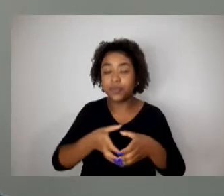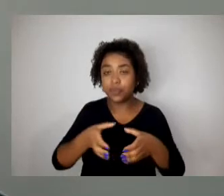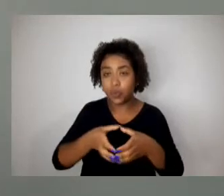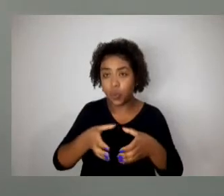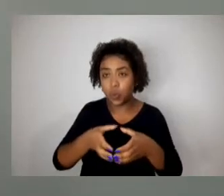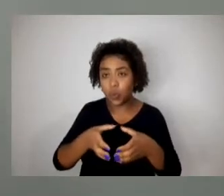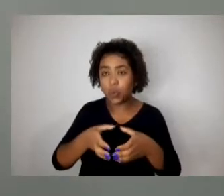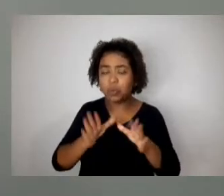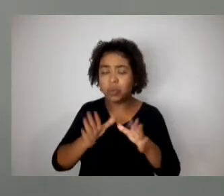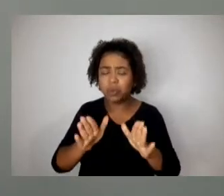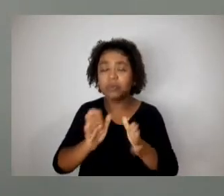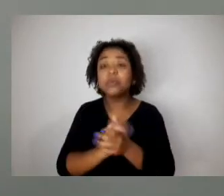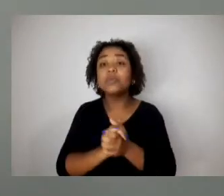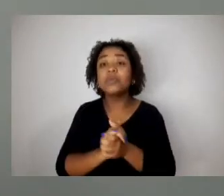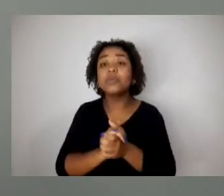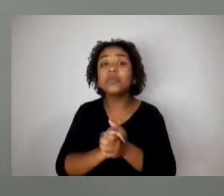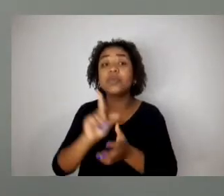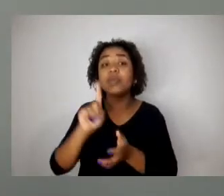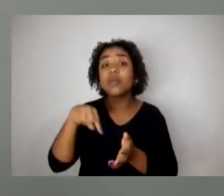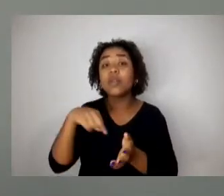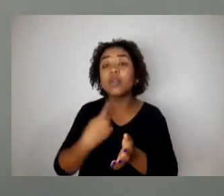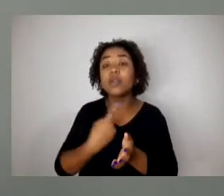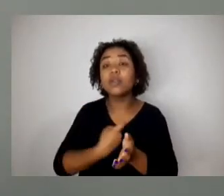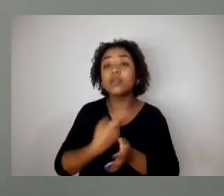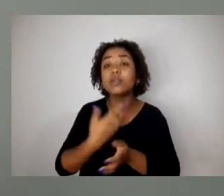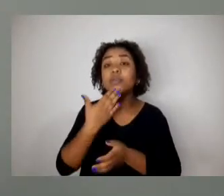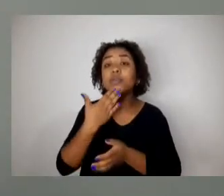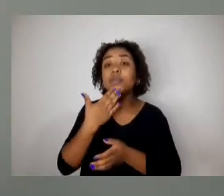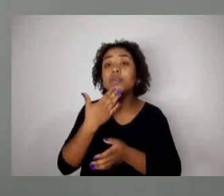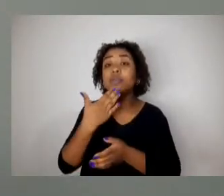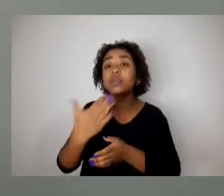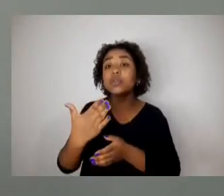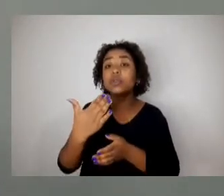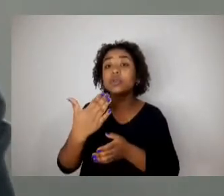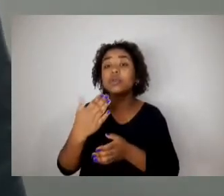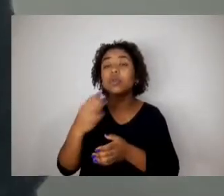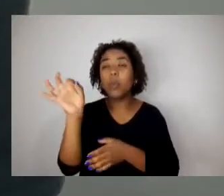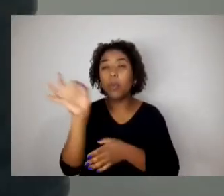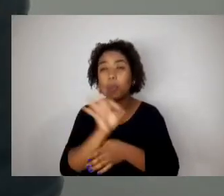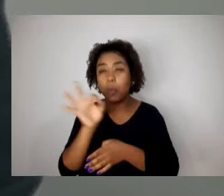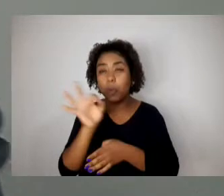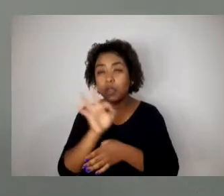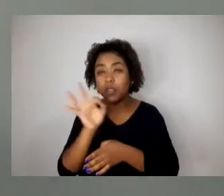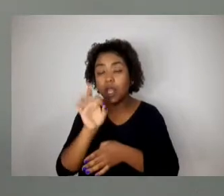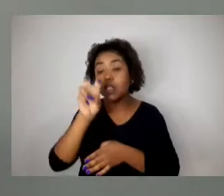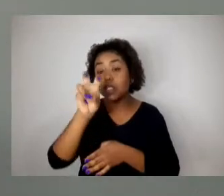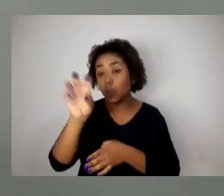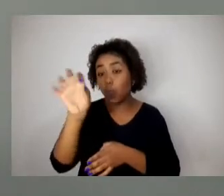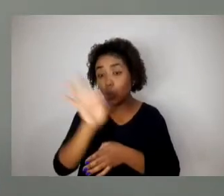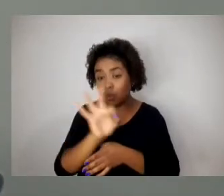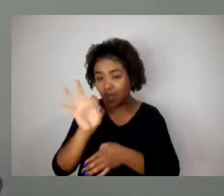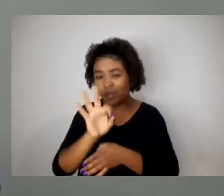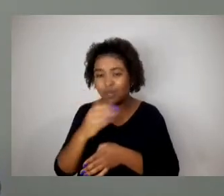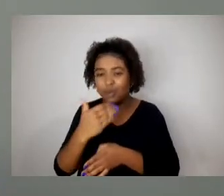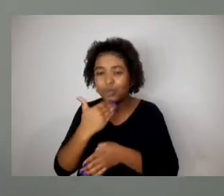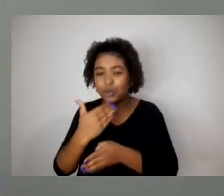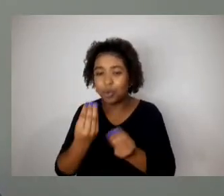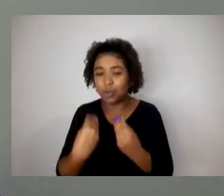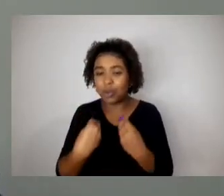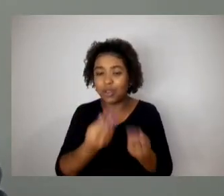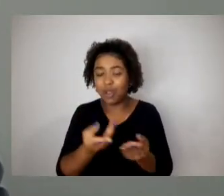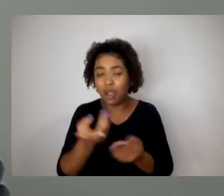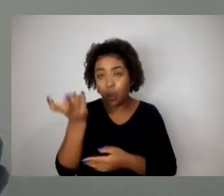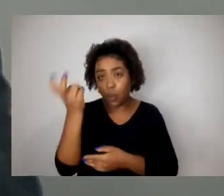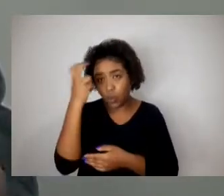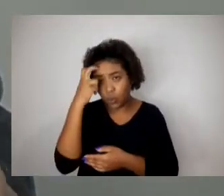a gente solicitou que fosse dada uma porcentagem, 5%, para a cultura relacionada aos idosos